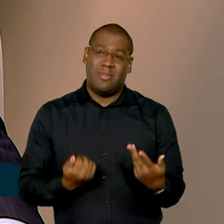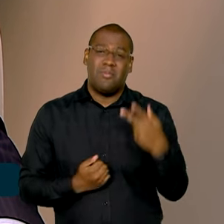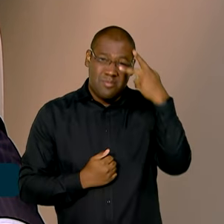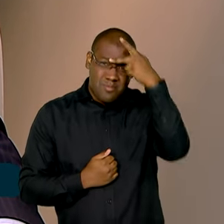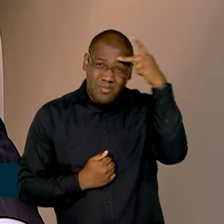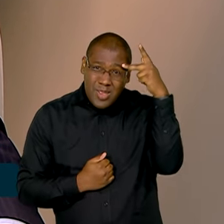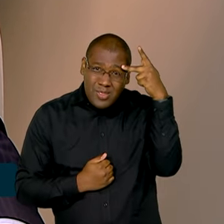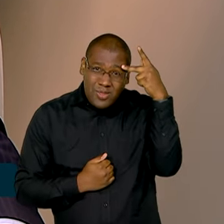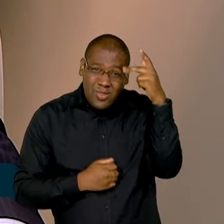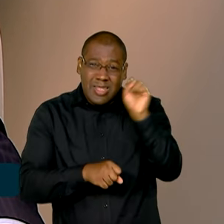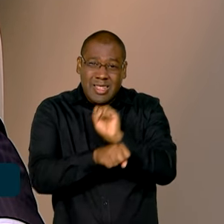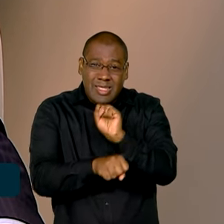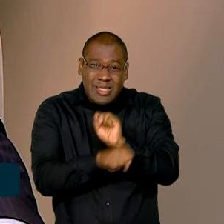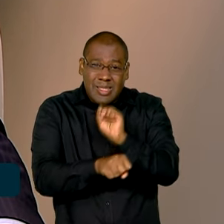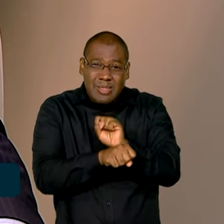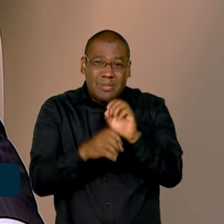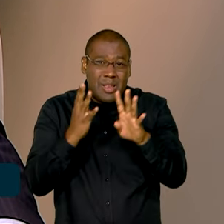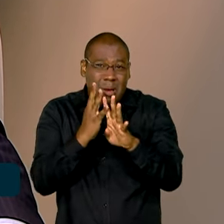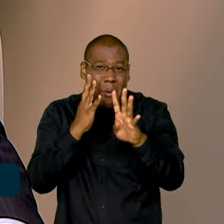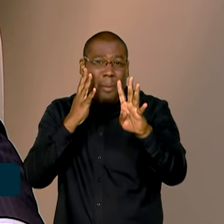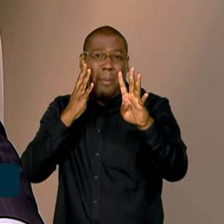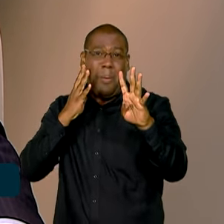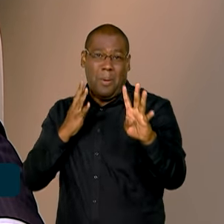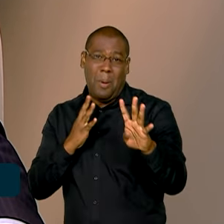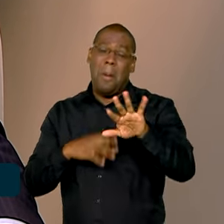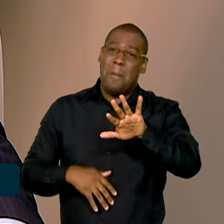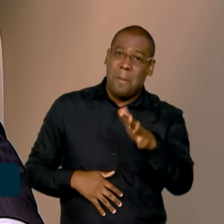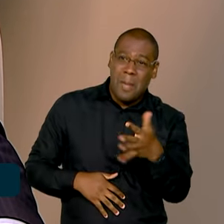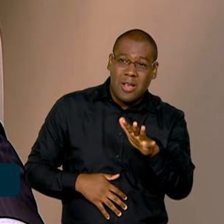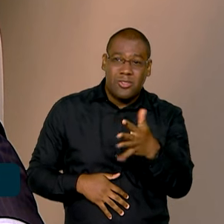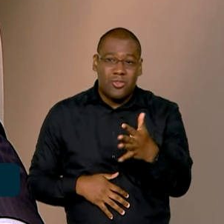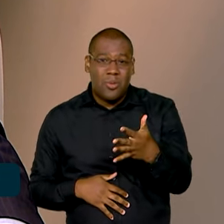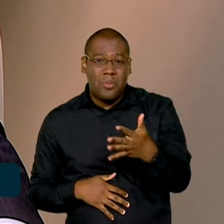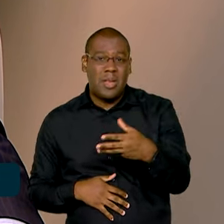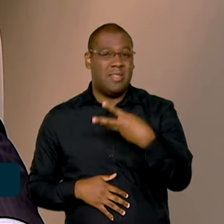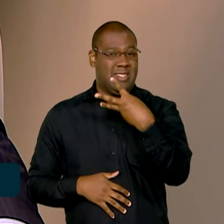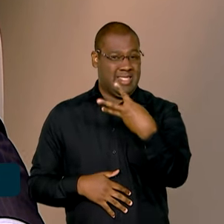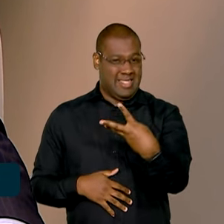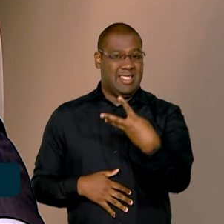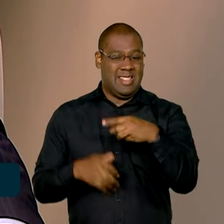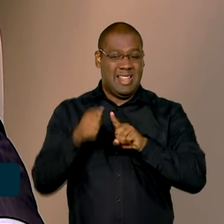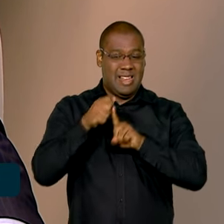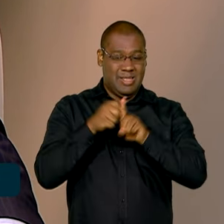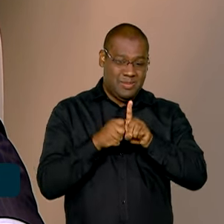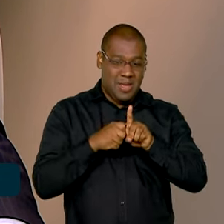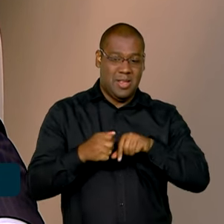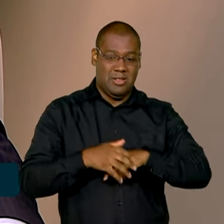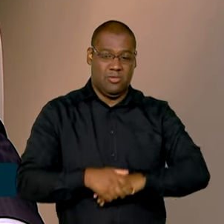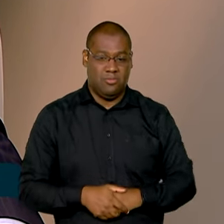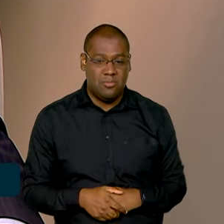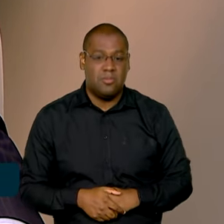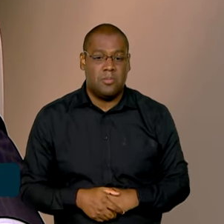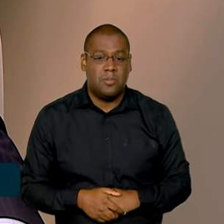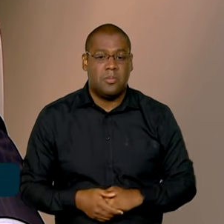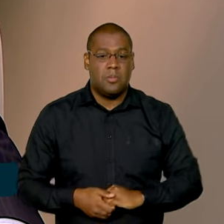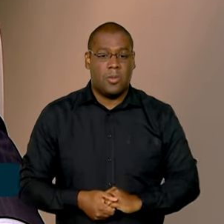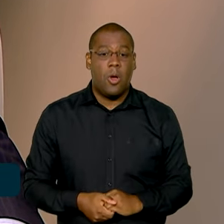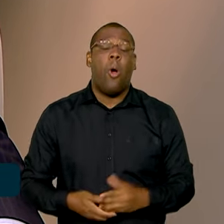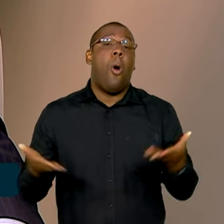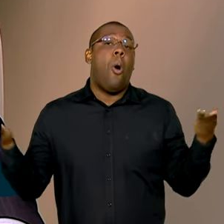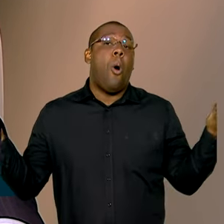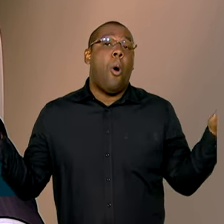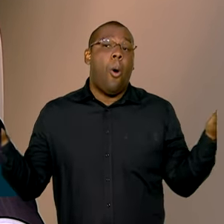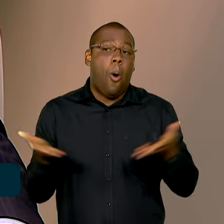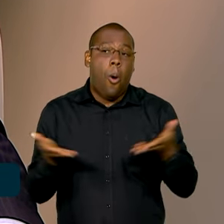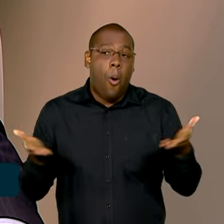em alguns meses acima de 100 dias, a média, né? A gente chama de TMC, Tempo Médio de Concessão. Hoje o tempo